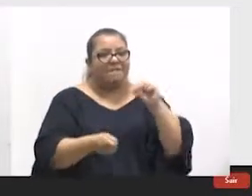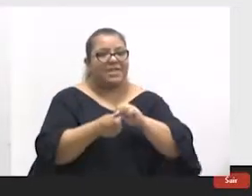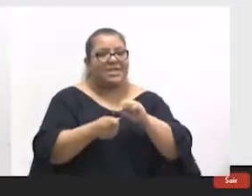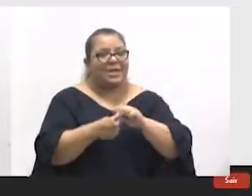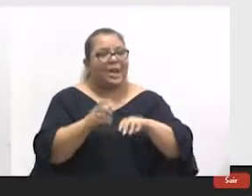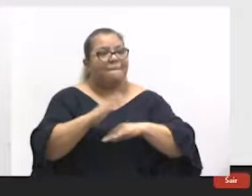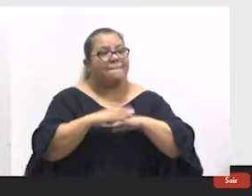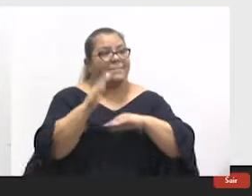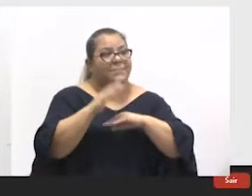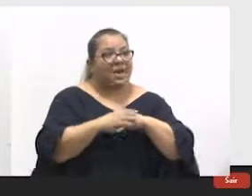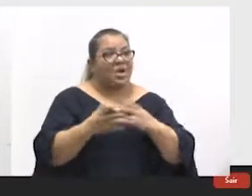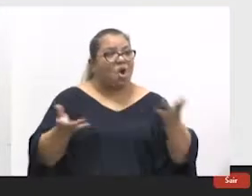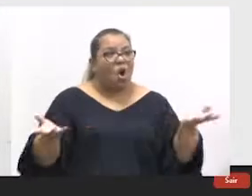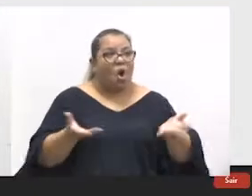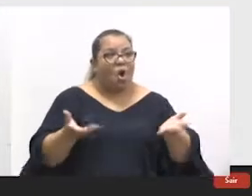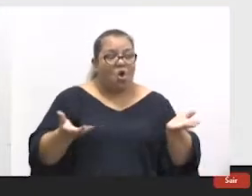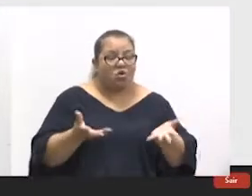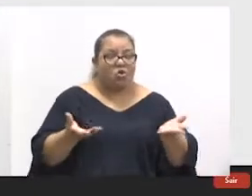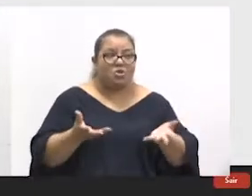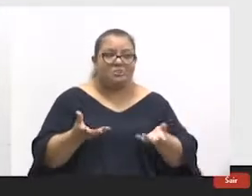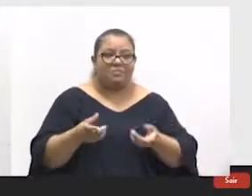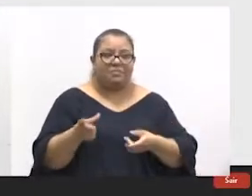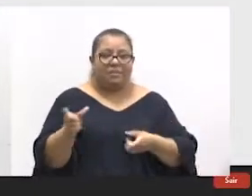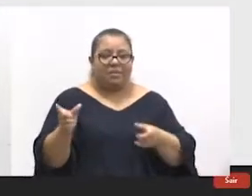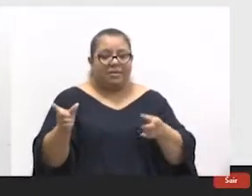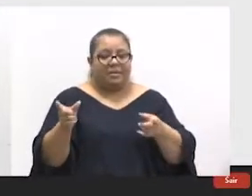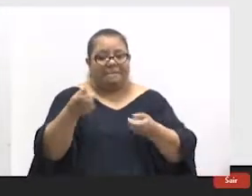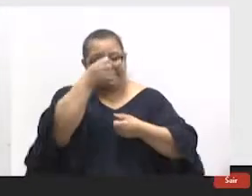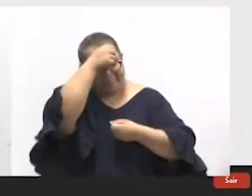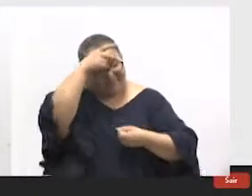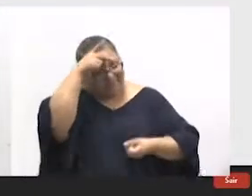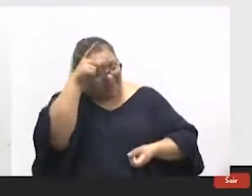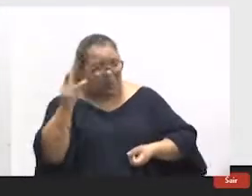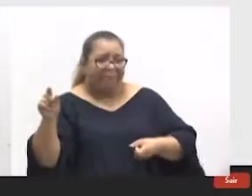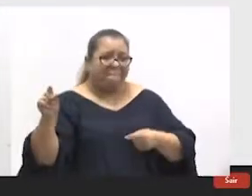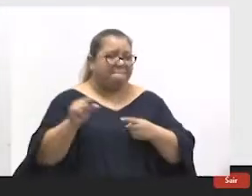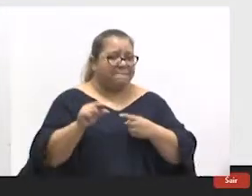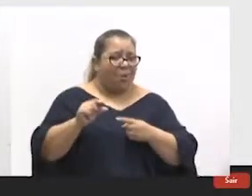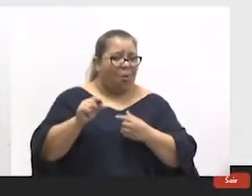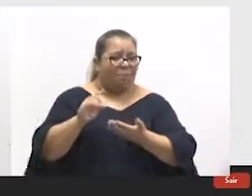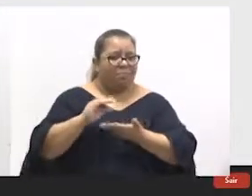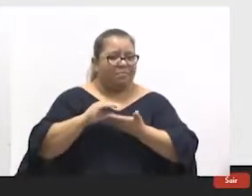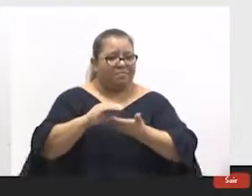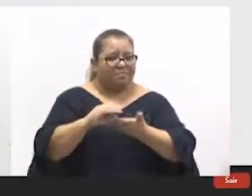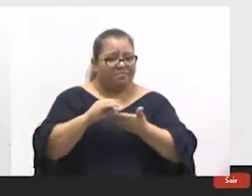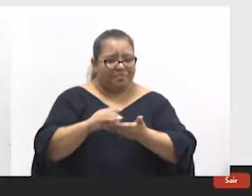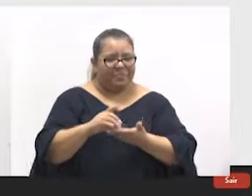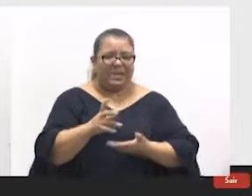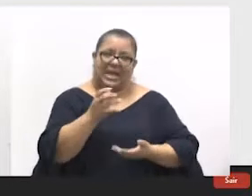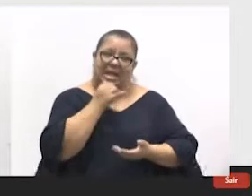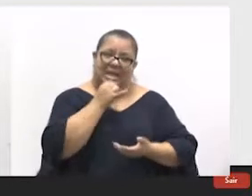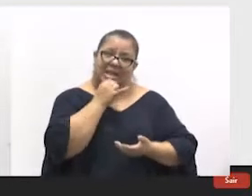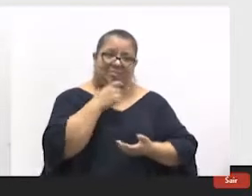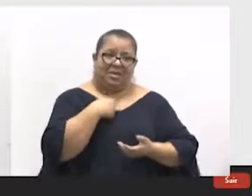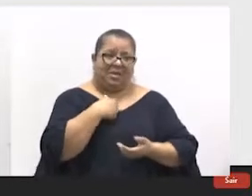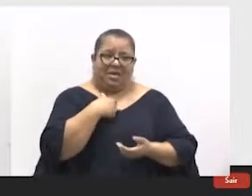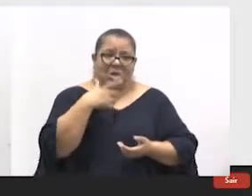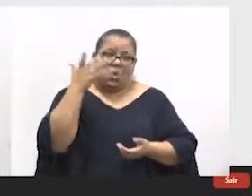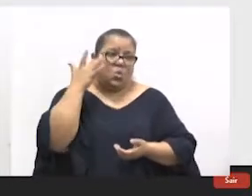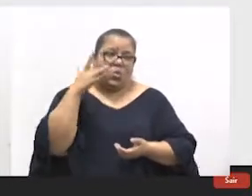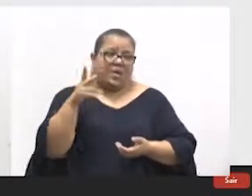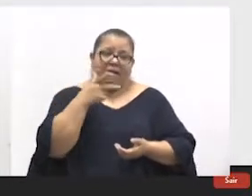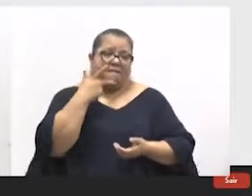que a gente já faz hoje. Hoje a gente tem uma demanda da Prefeitura. A gente poderia, por exemplo, não vou saber falar